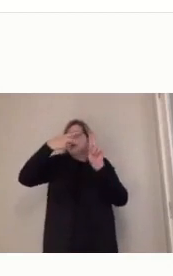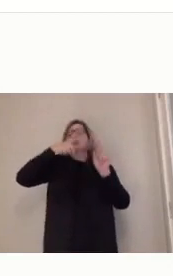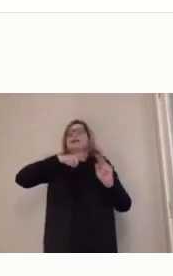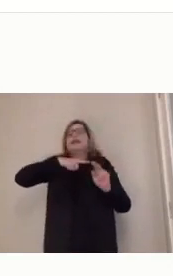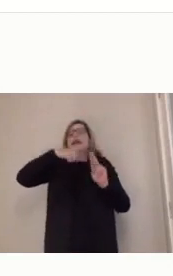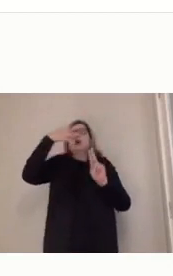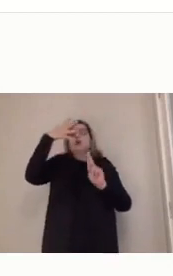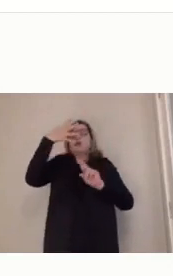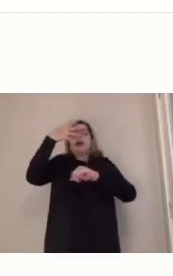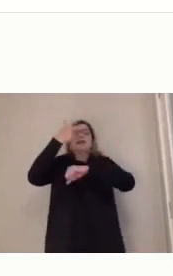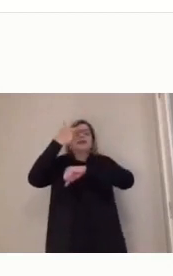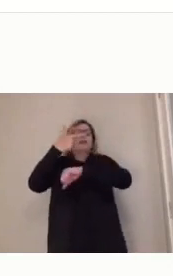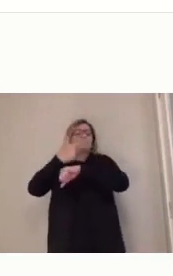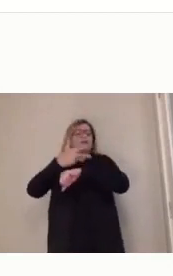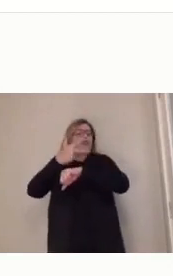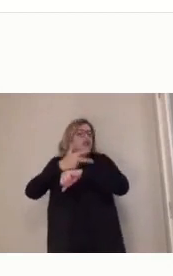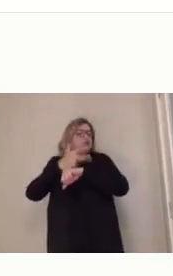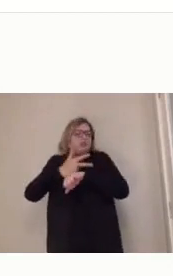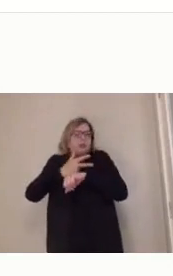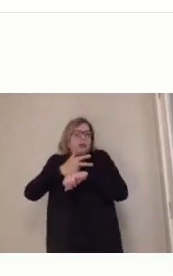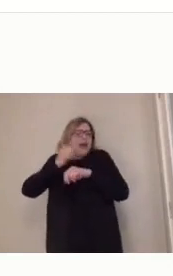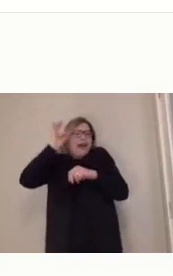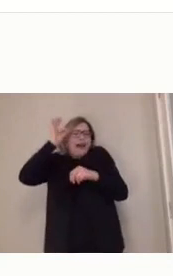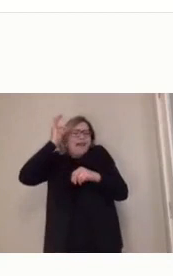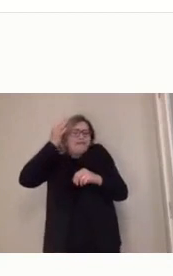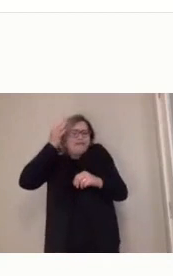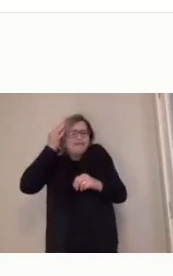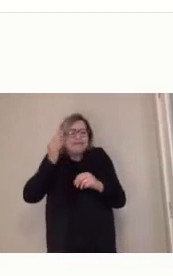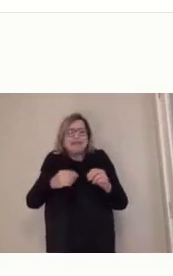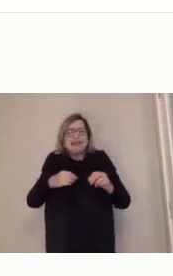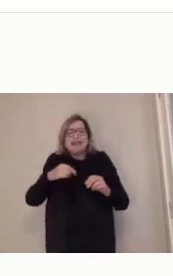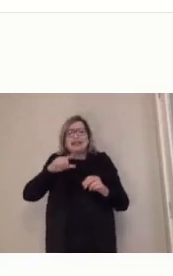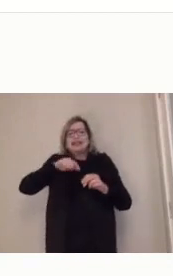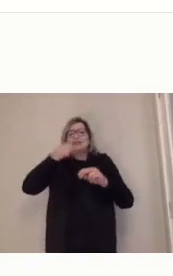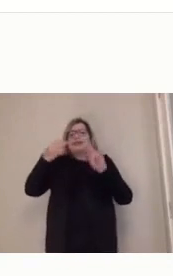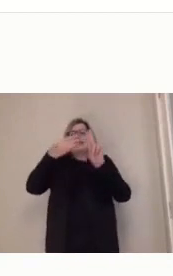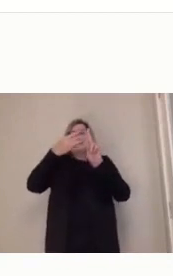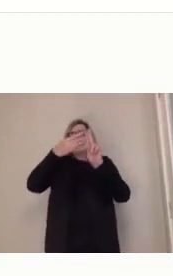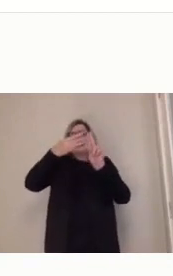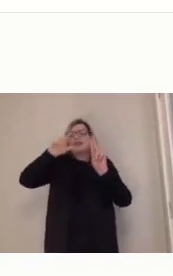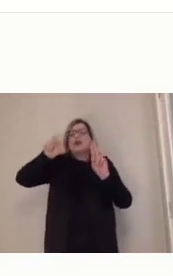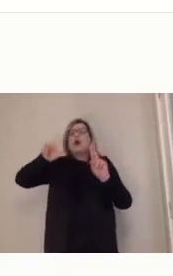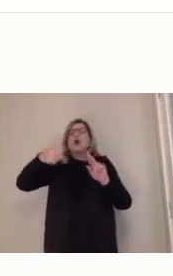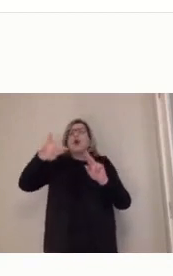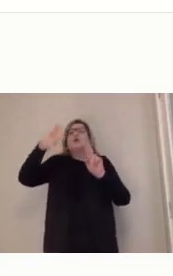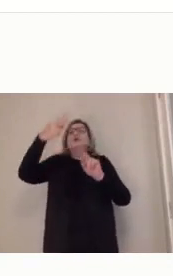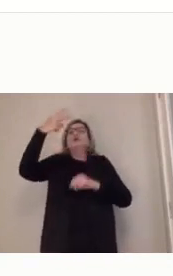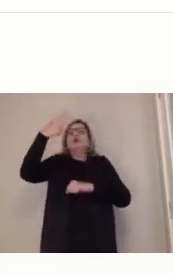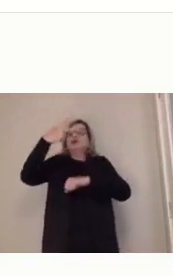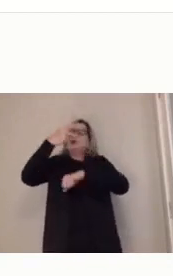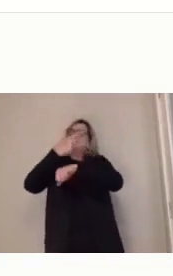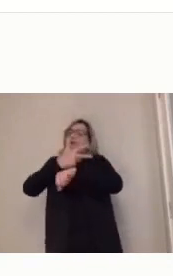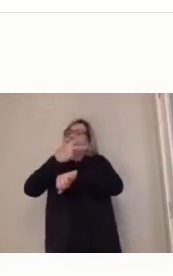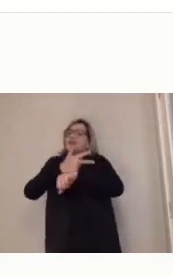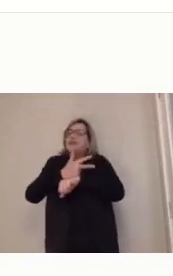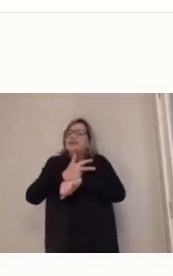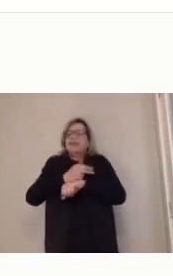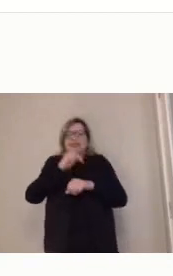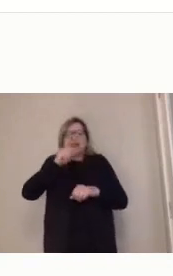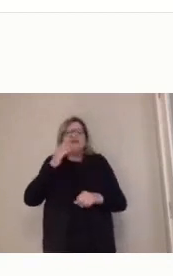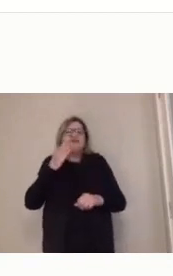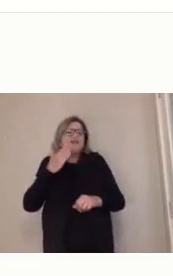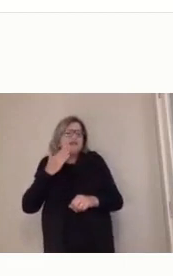muito curtas, né, e tem mais dois vídeos na unidade 3, então, é muito fácil de percorrê-la e